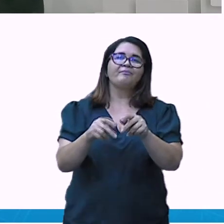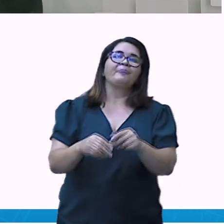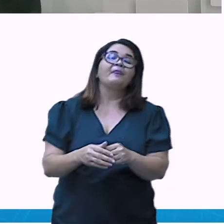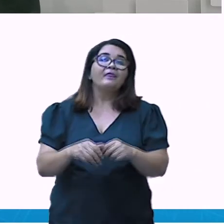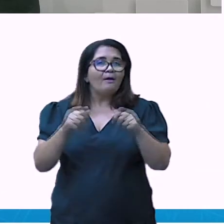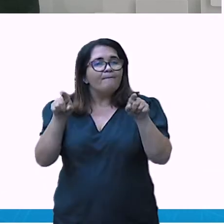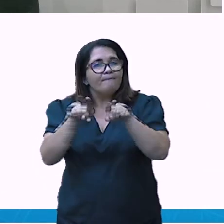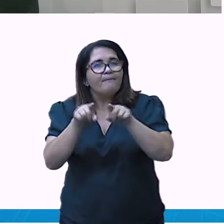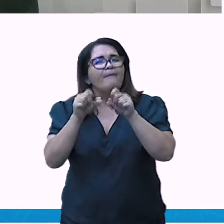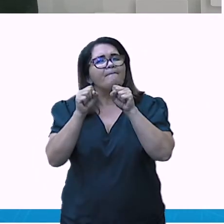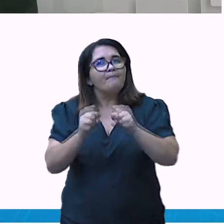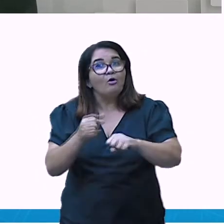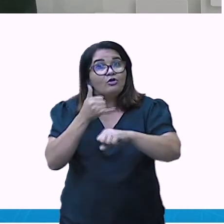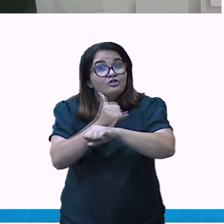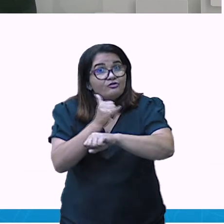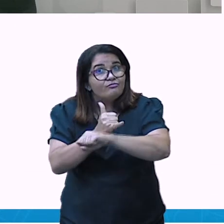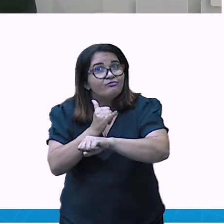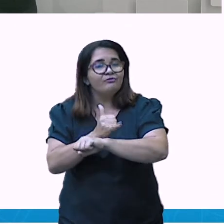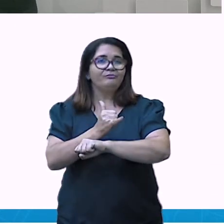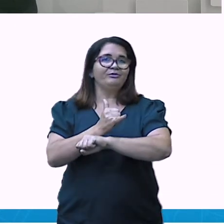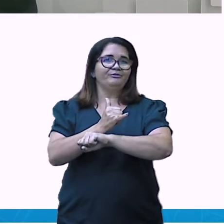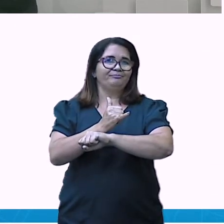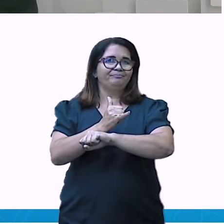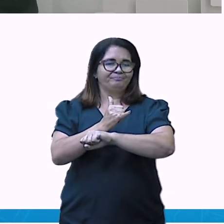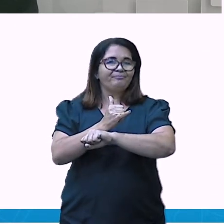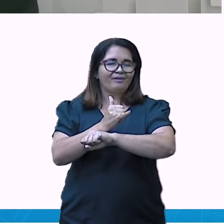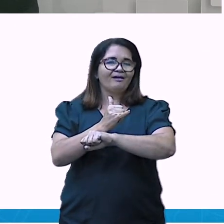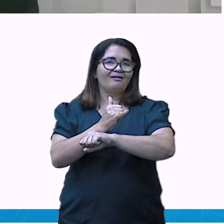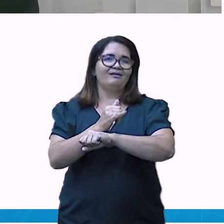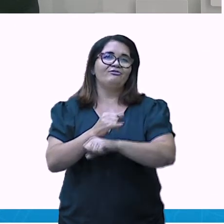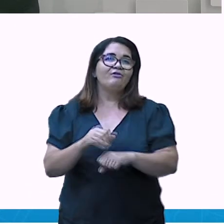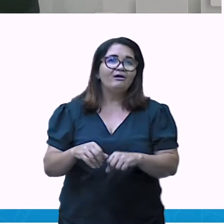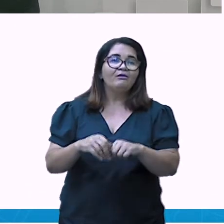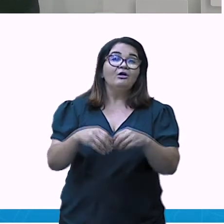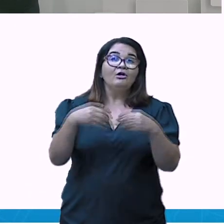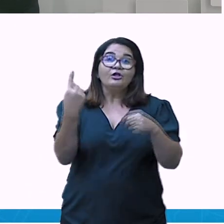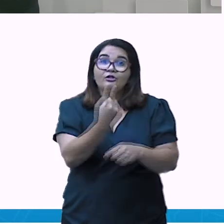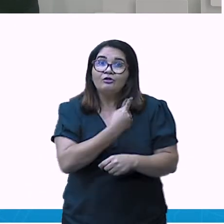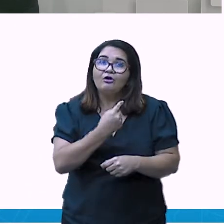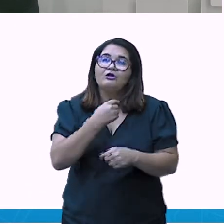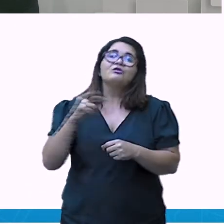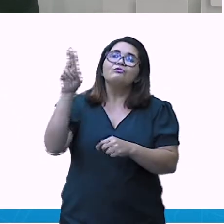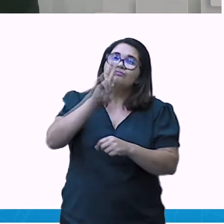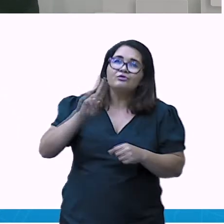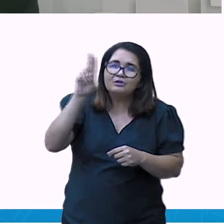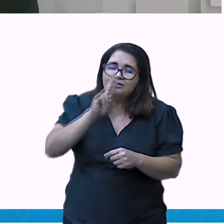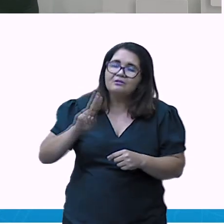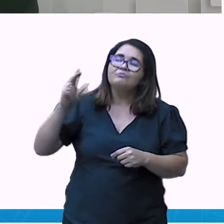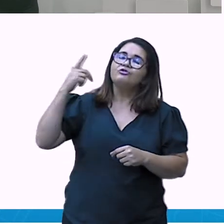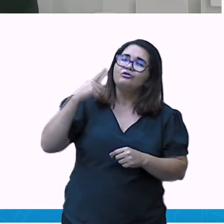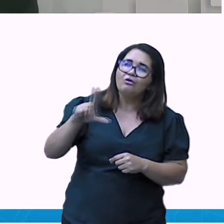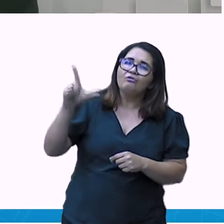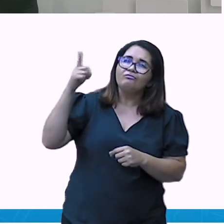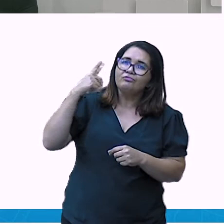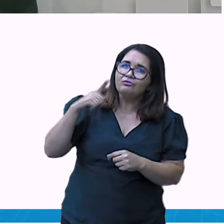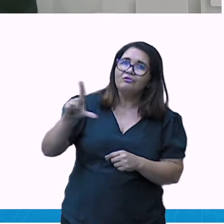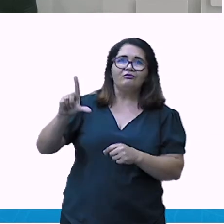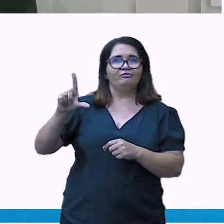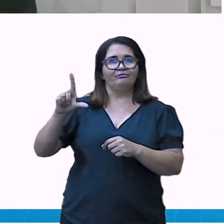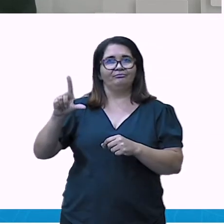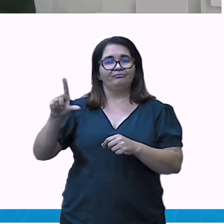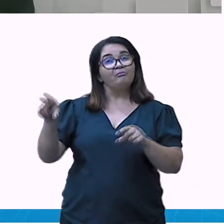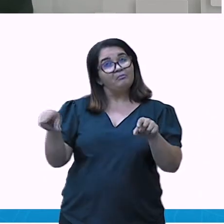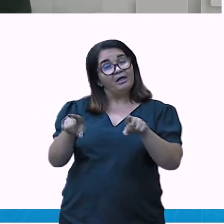isso? E aí, nós temos também outros produtos inovadores. Por exemplo, pratos